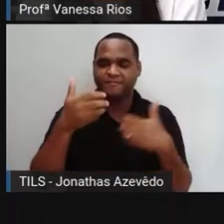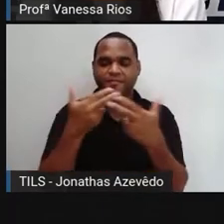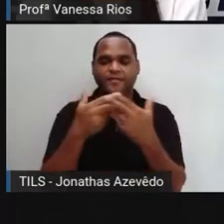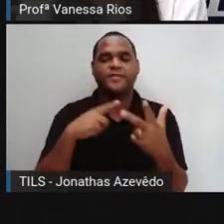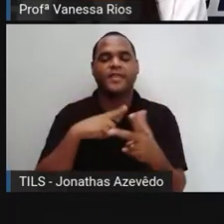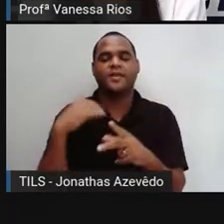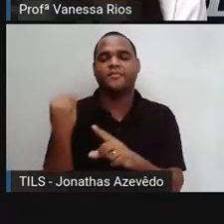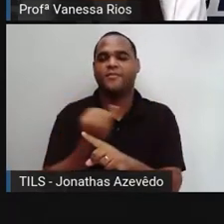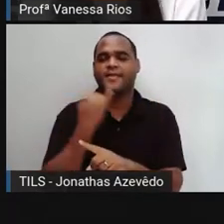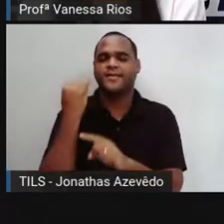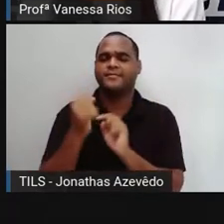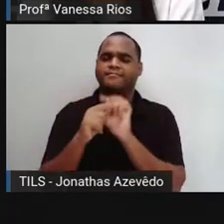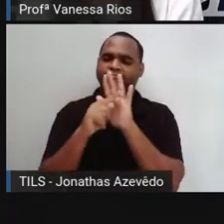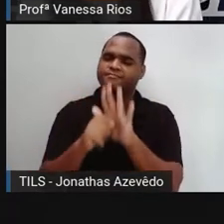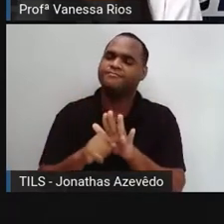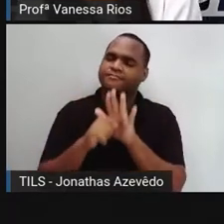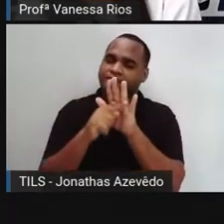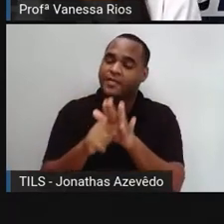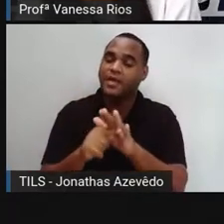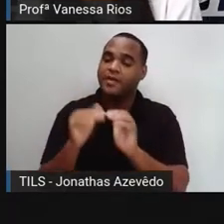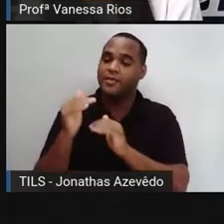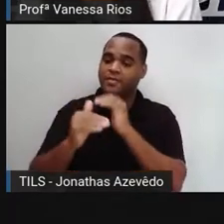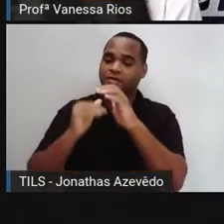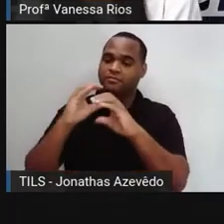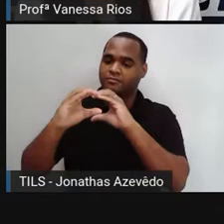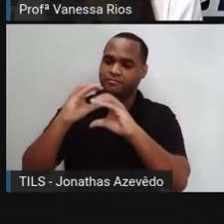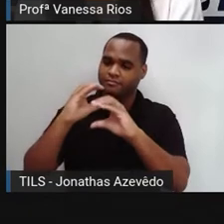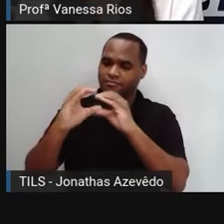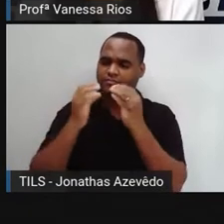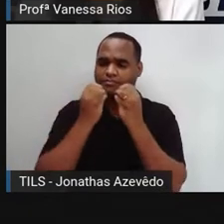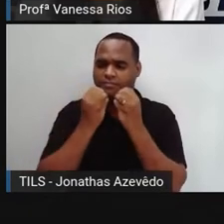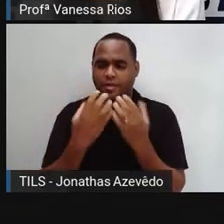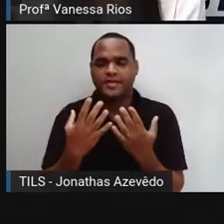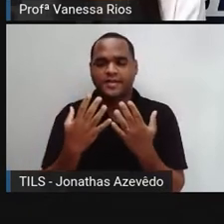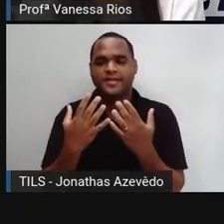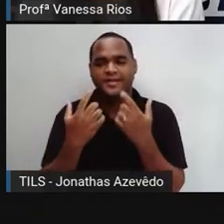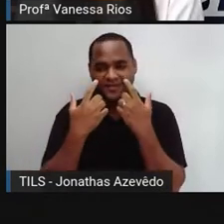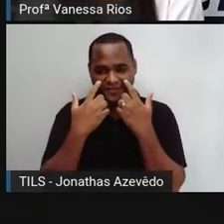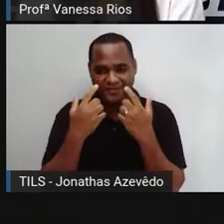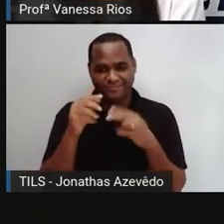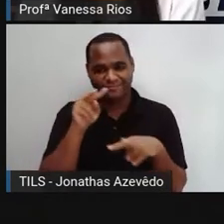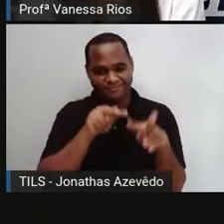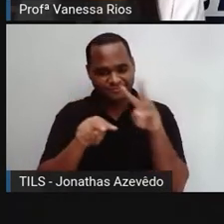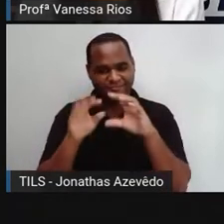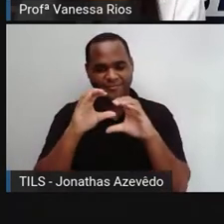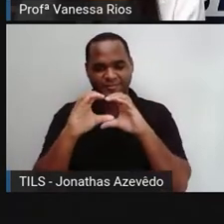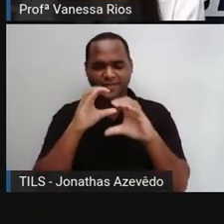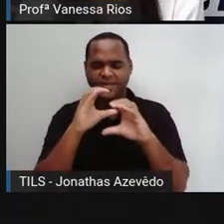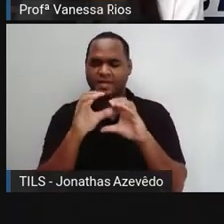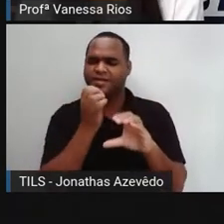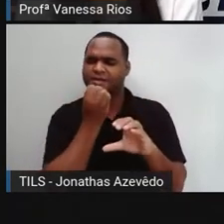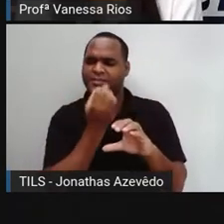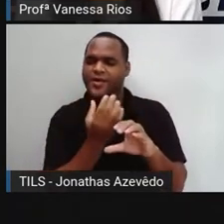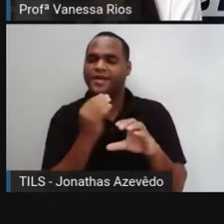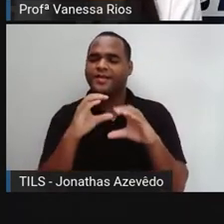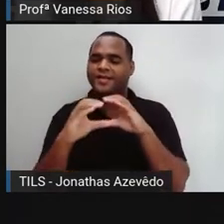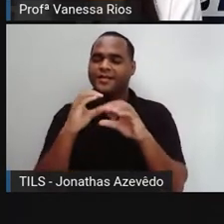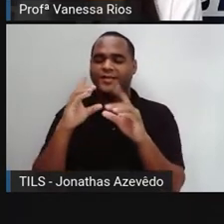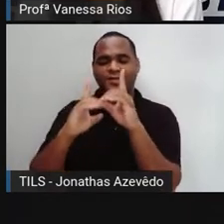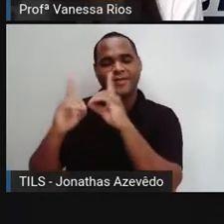fundamental no processo de comunicação e que a gente já viu que se comunicar, não é? Que